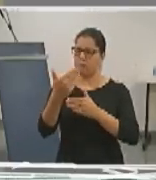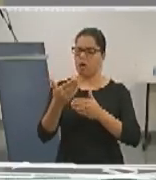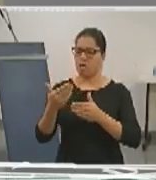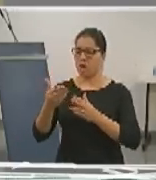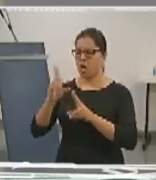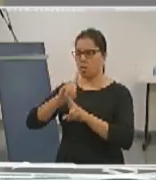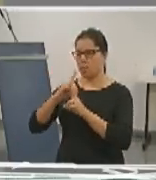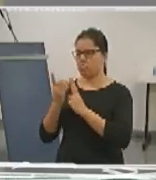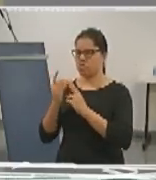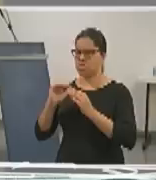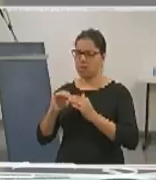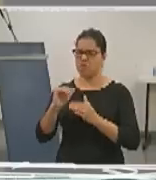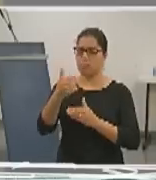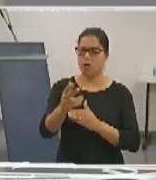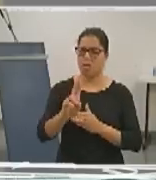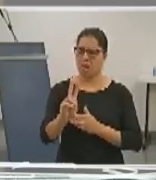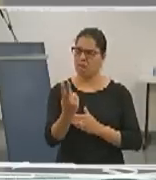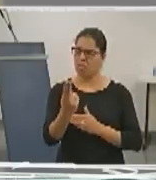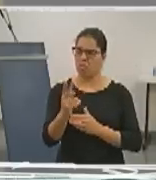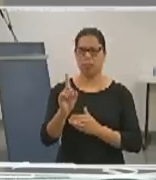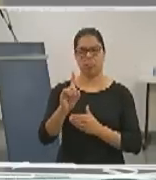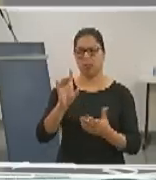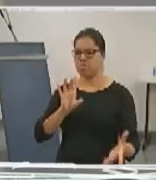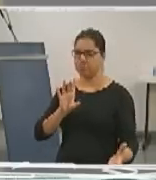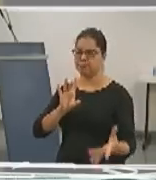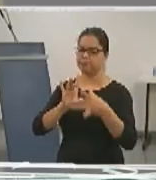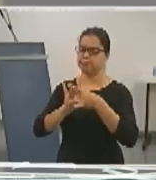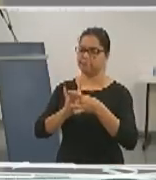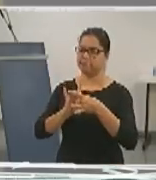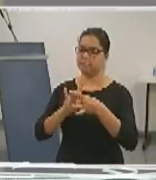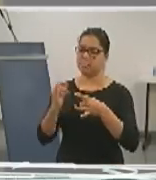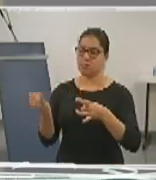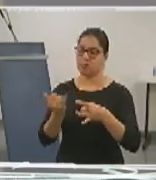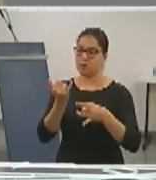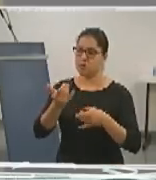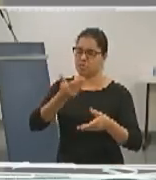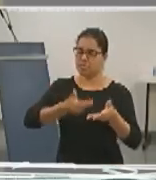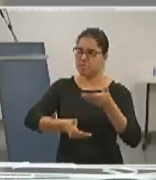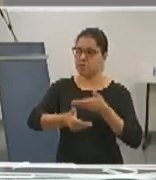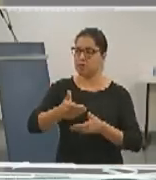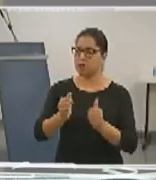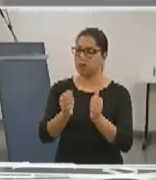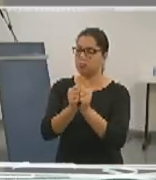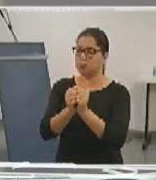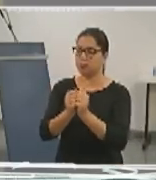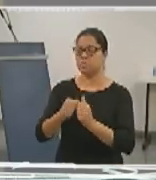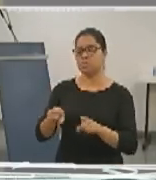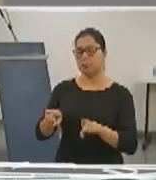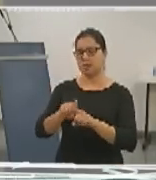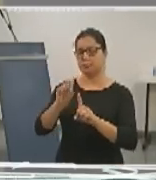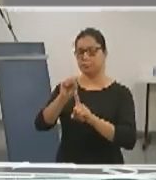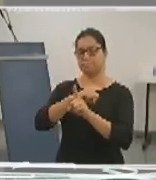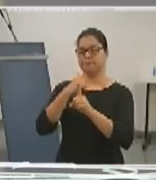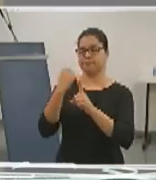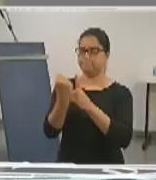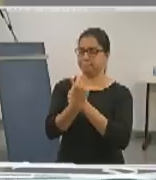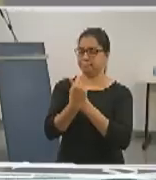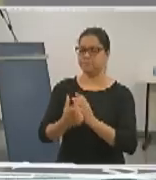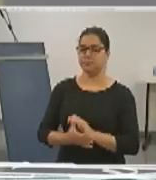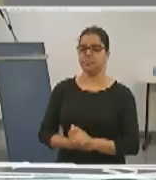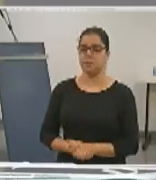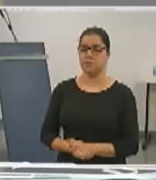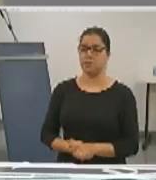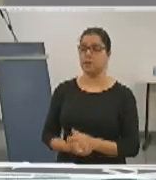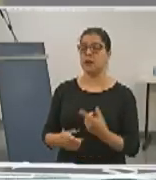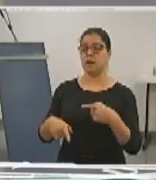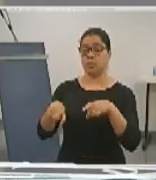precisamos romper com isso, entendendo a relevância do HU para a UFGD e para com a sociedade. Essa unidade